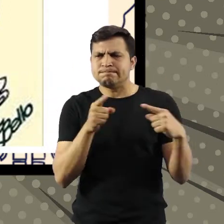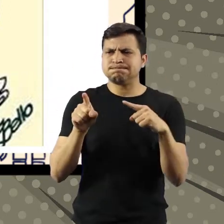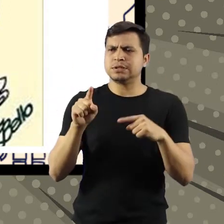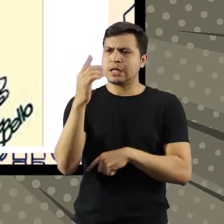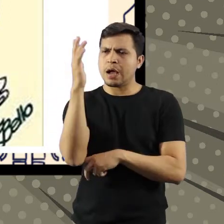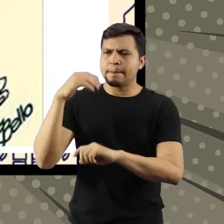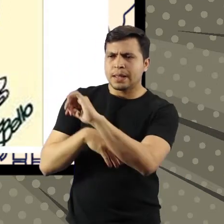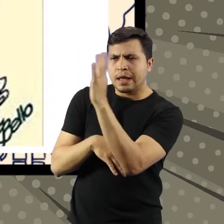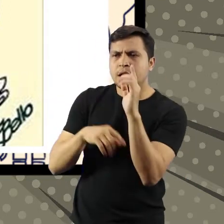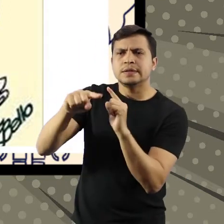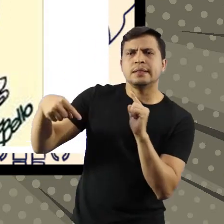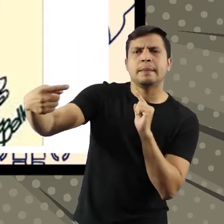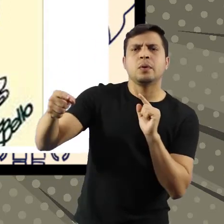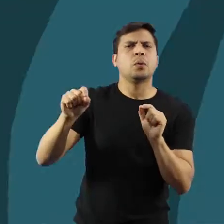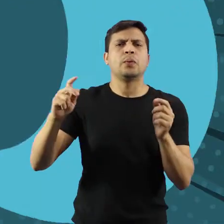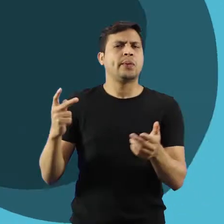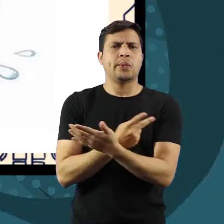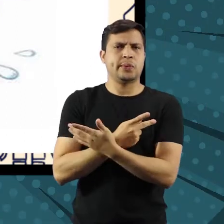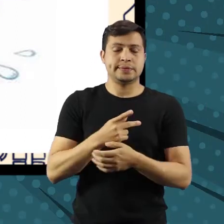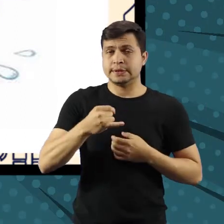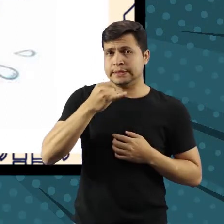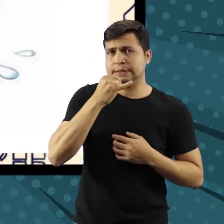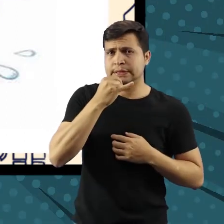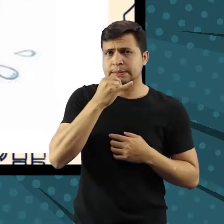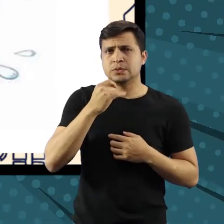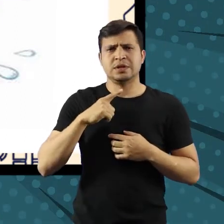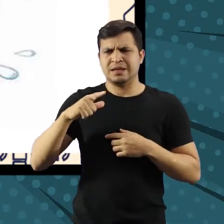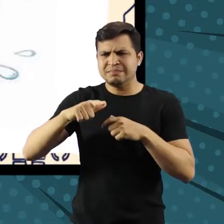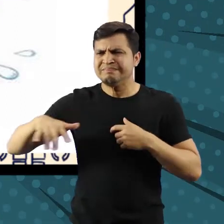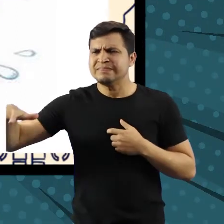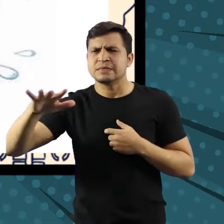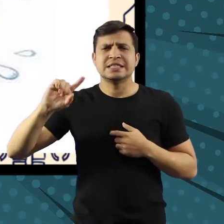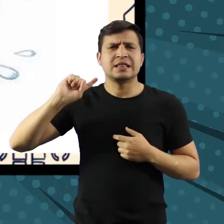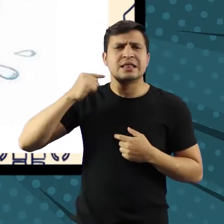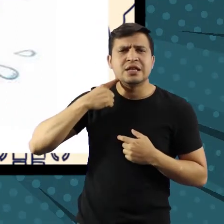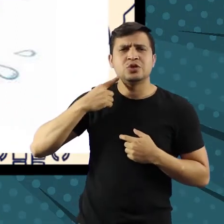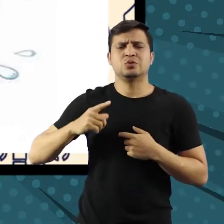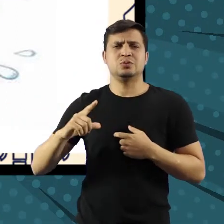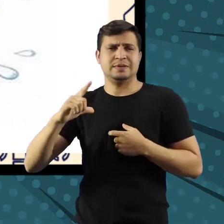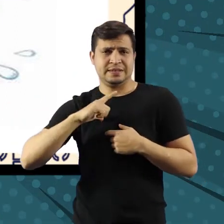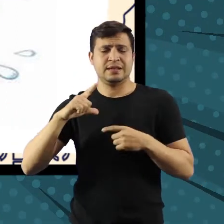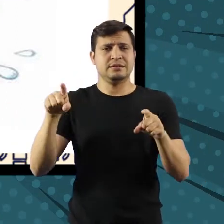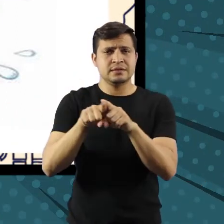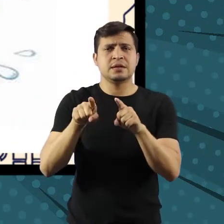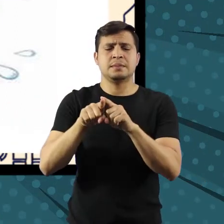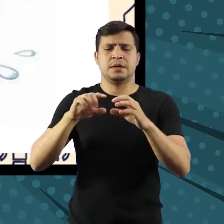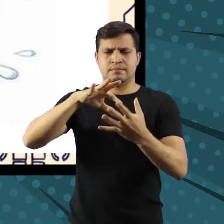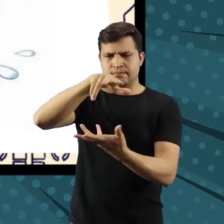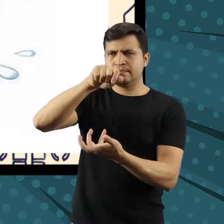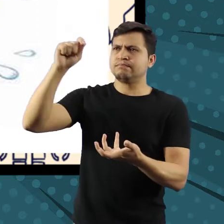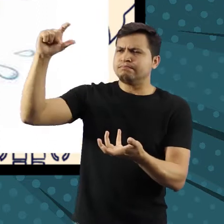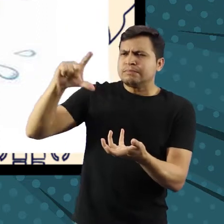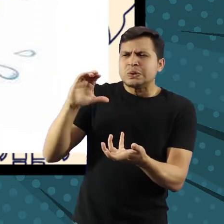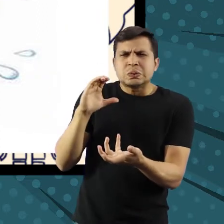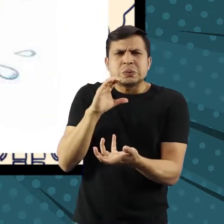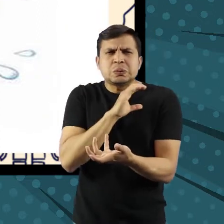quais são as consequências dessas ações. Por exemplo, lixões, efeito de estufa, aquecimento global. As questões